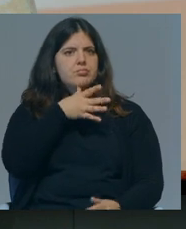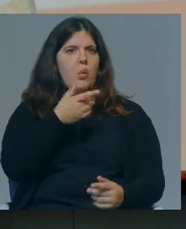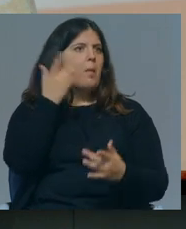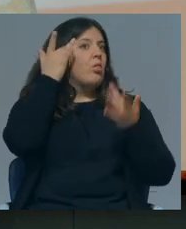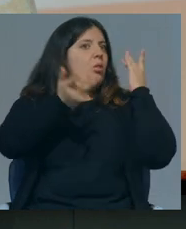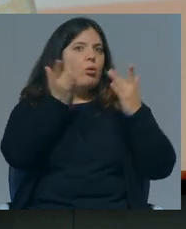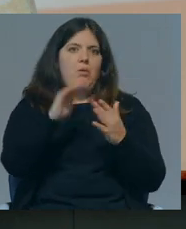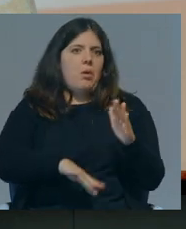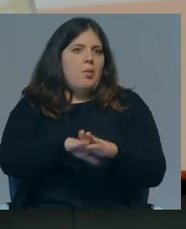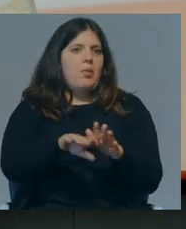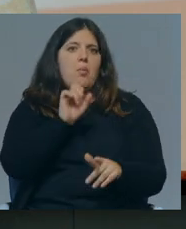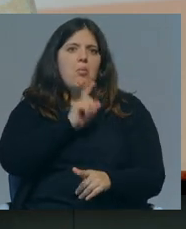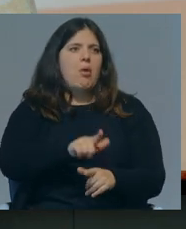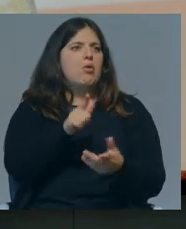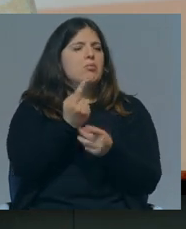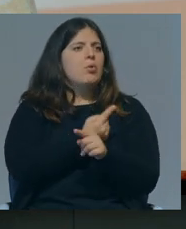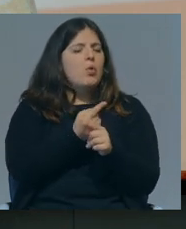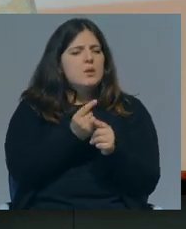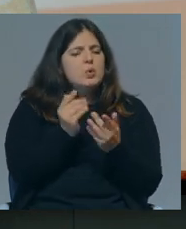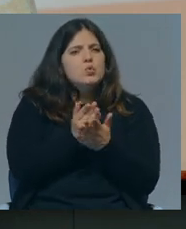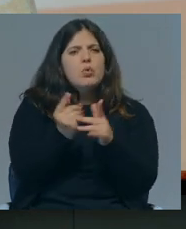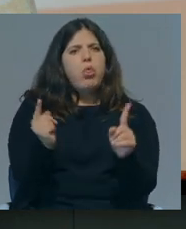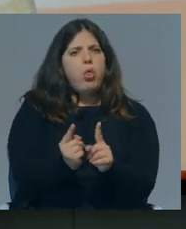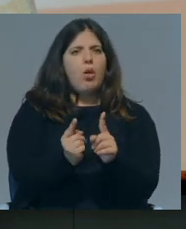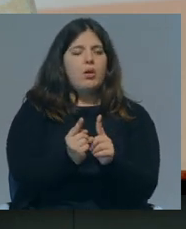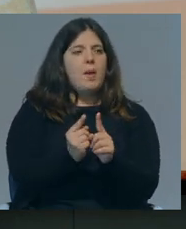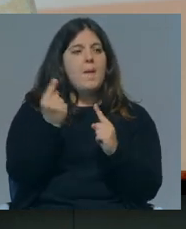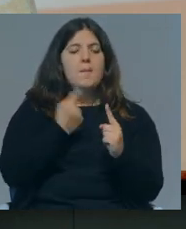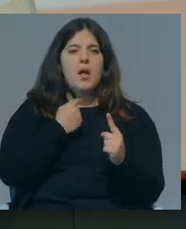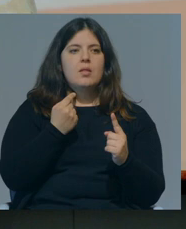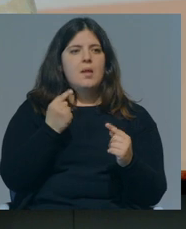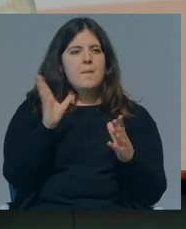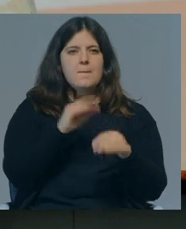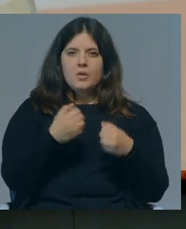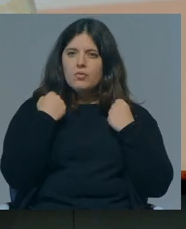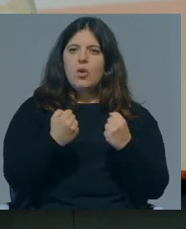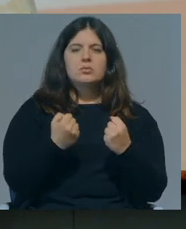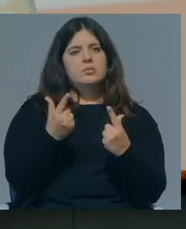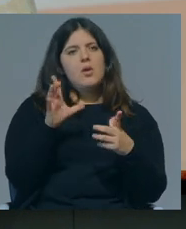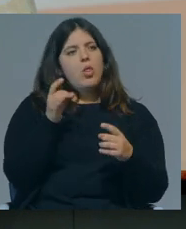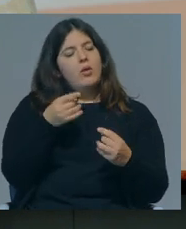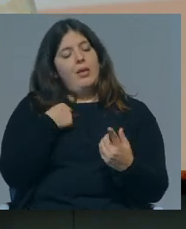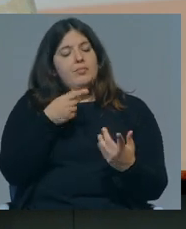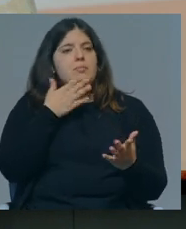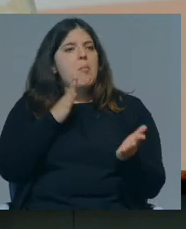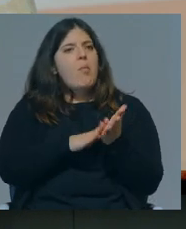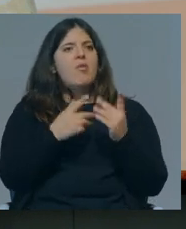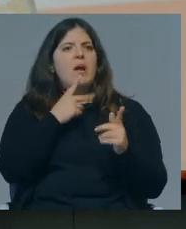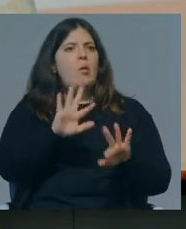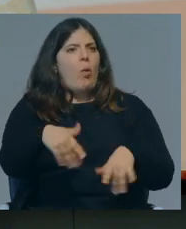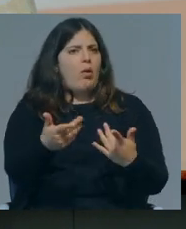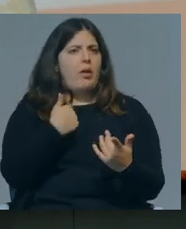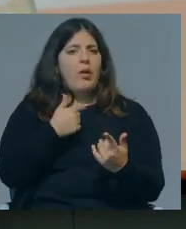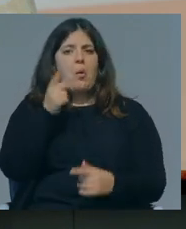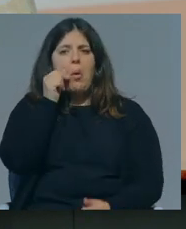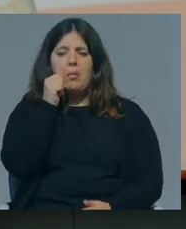teoria no limite, mesmo que seja só um pequeno estudo, tem de estar muito mais blindado e à prova de qualquer crítica do que um homem que está livre